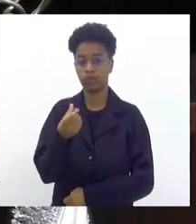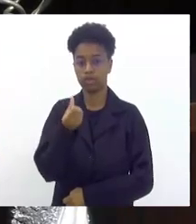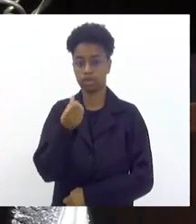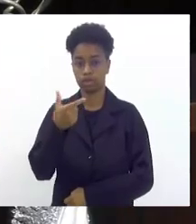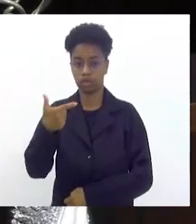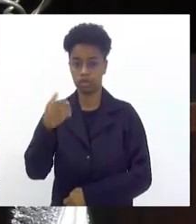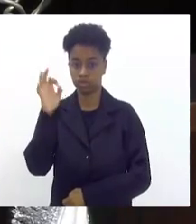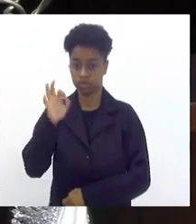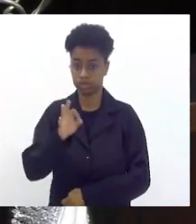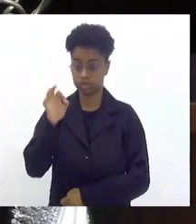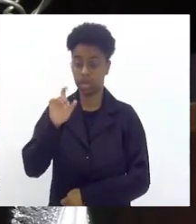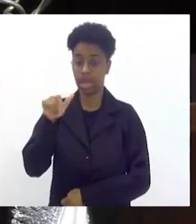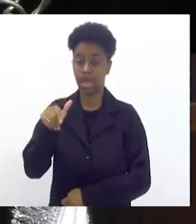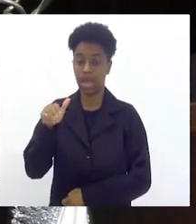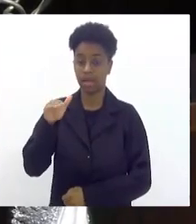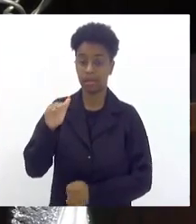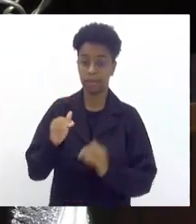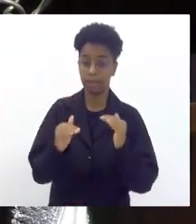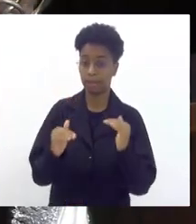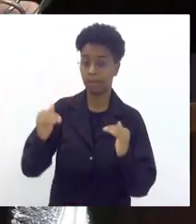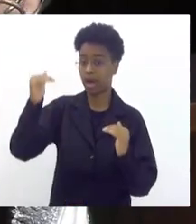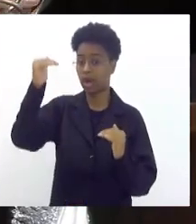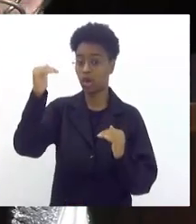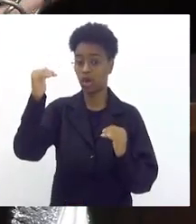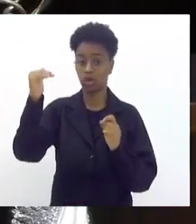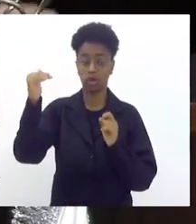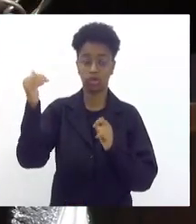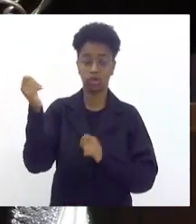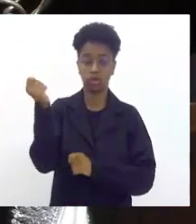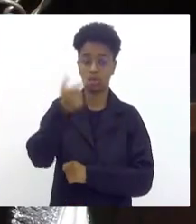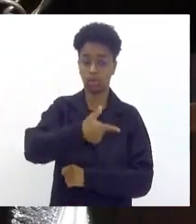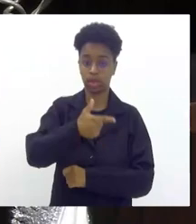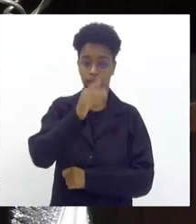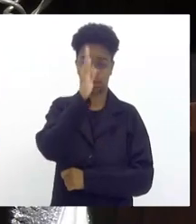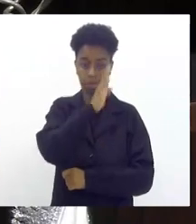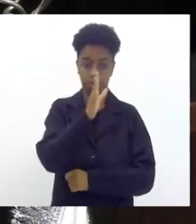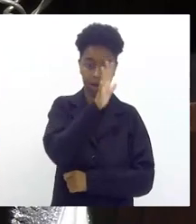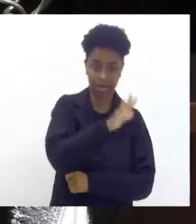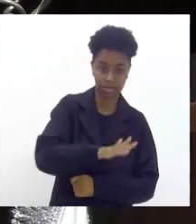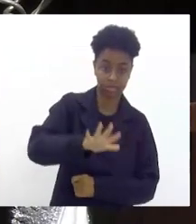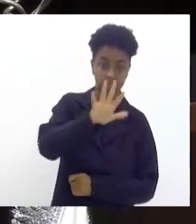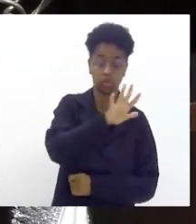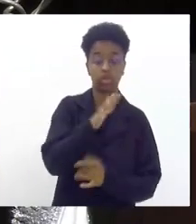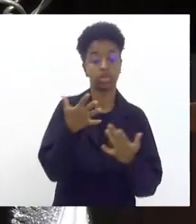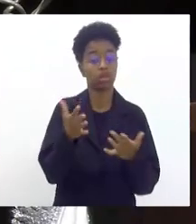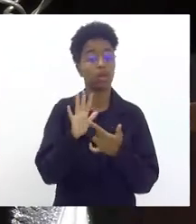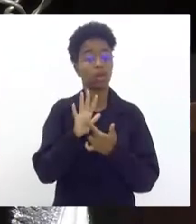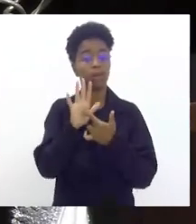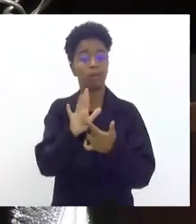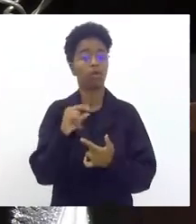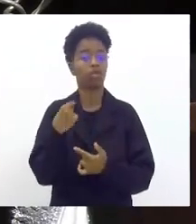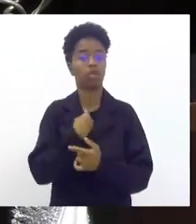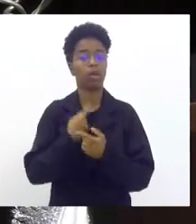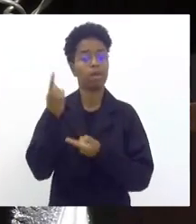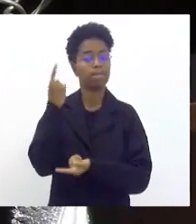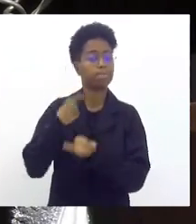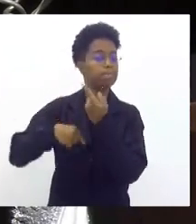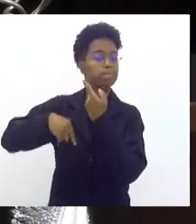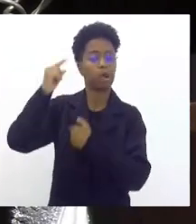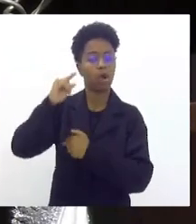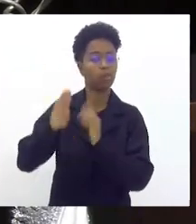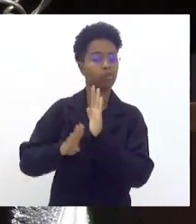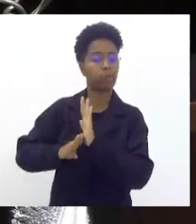maior do que o PIB criativo do país e o que demonstra que nós estamos muito à frente de outros